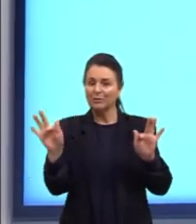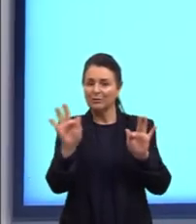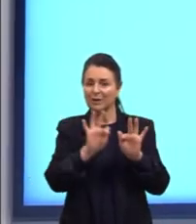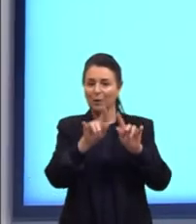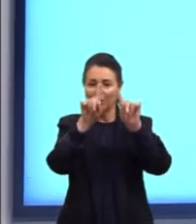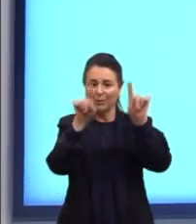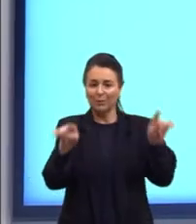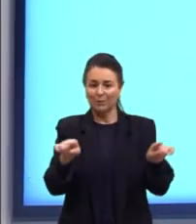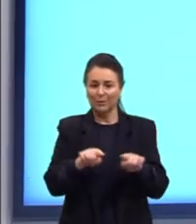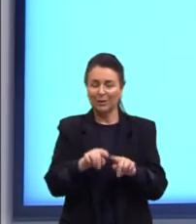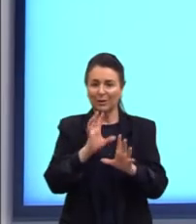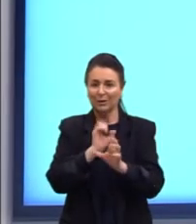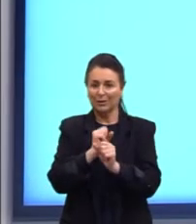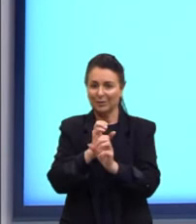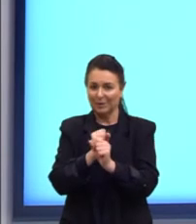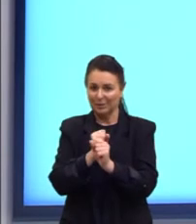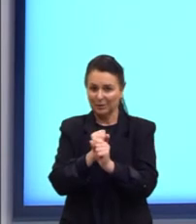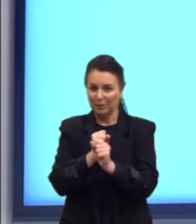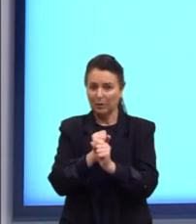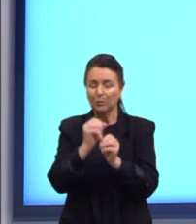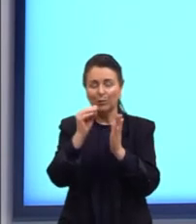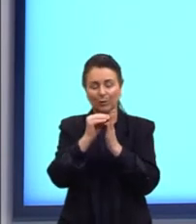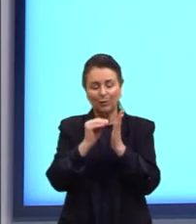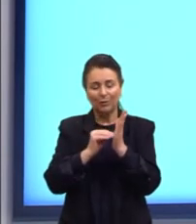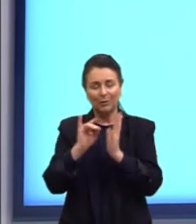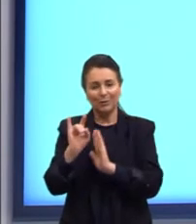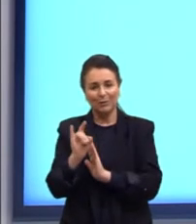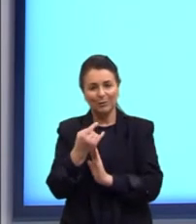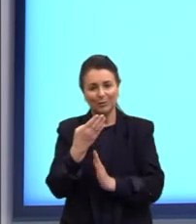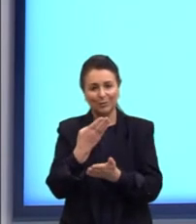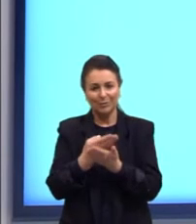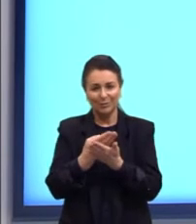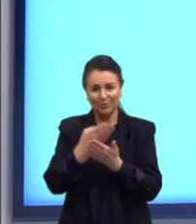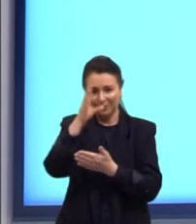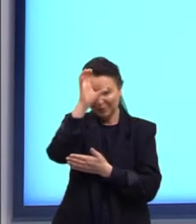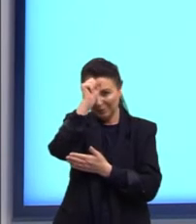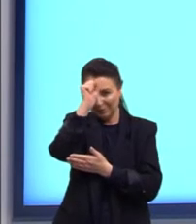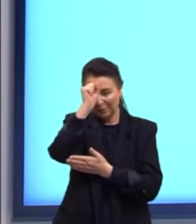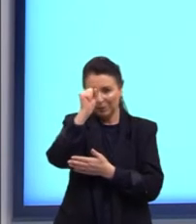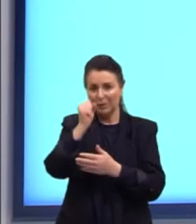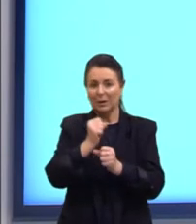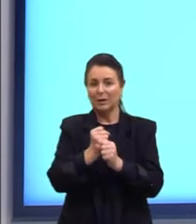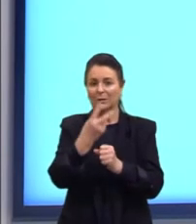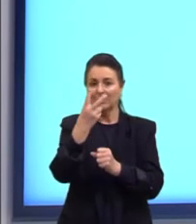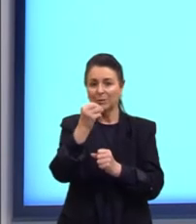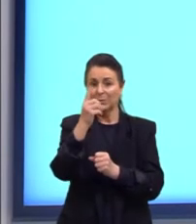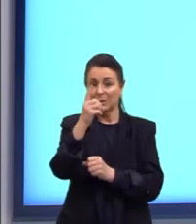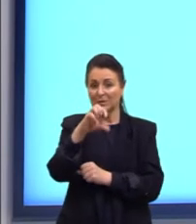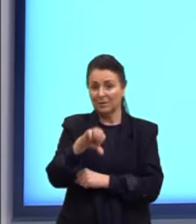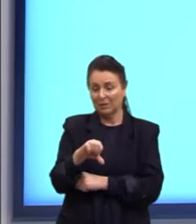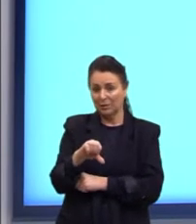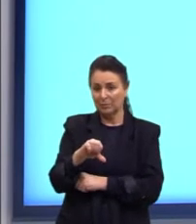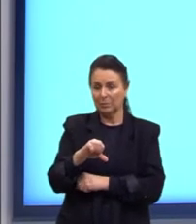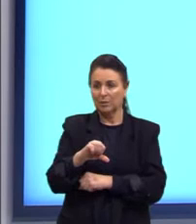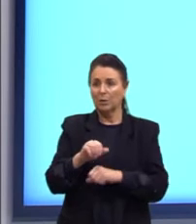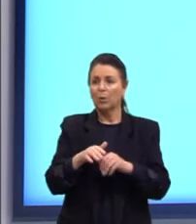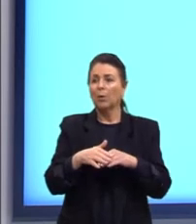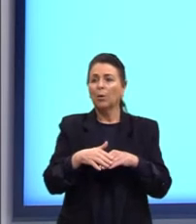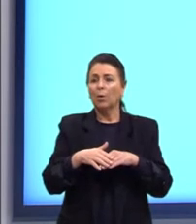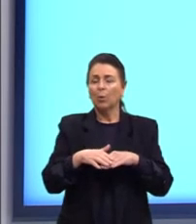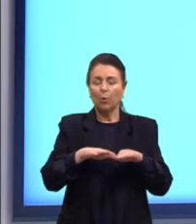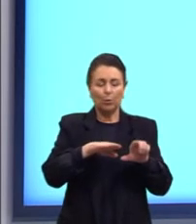que é o conteúdo que nós estudamos por último. Então, a nossa questão de 2019. Os movimentos